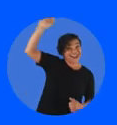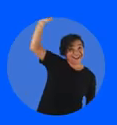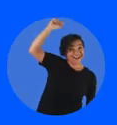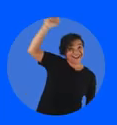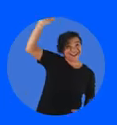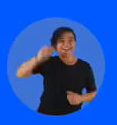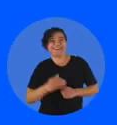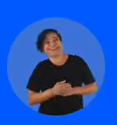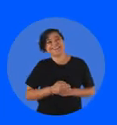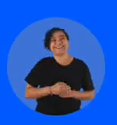Lula lá lá